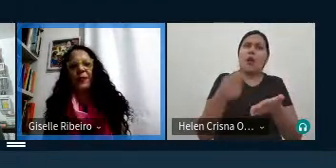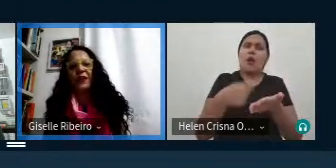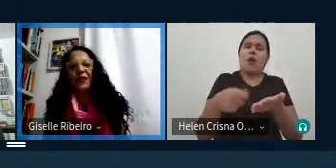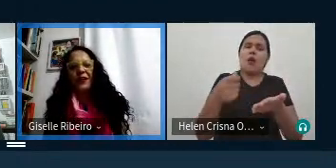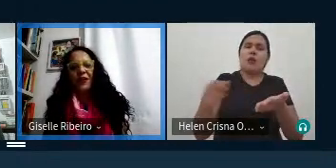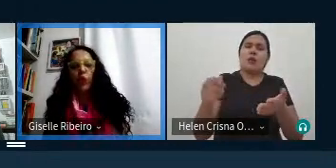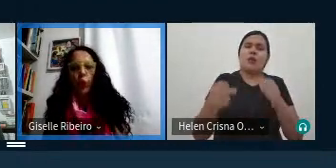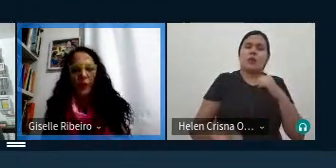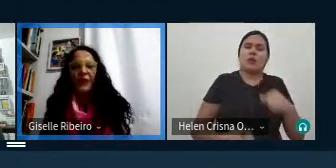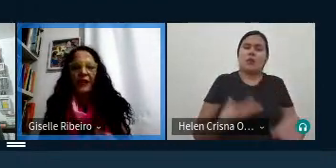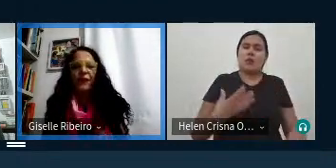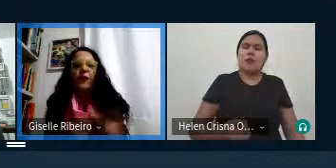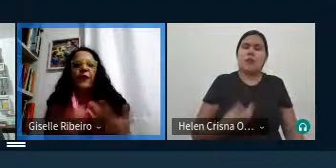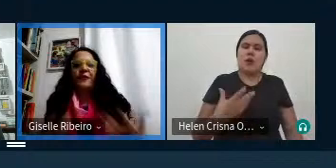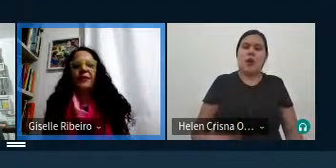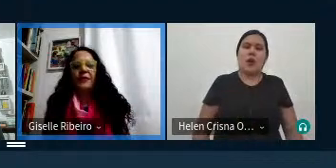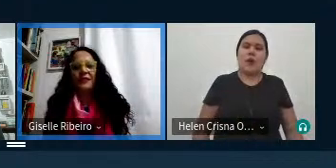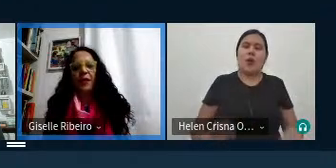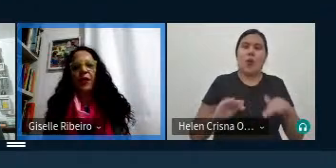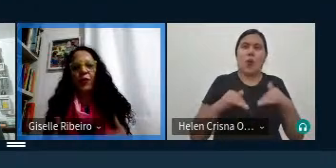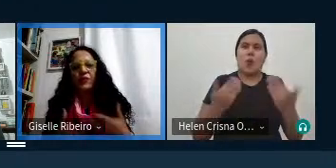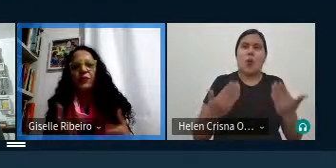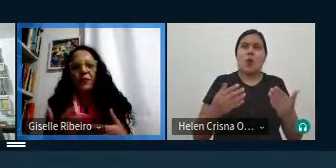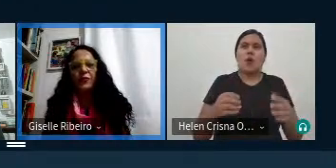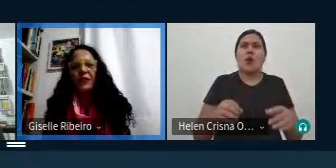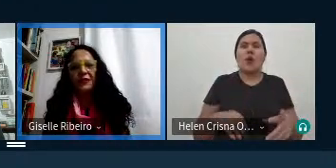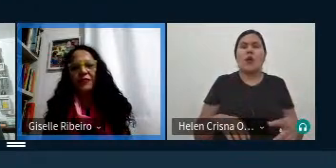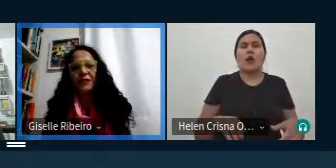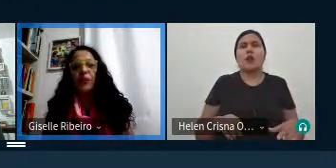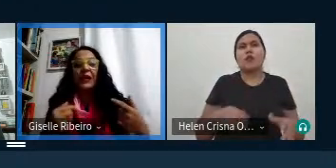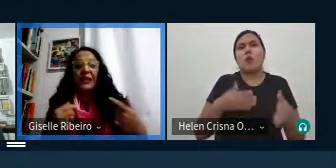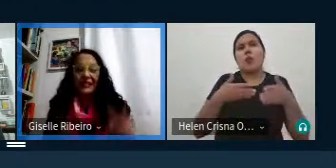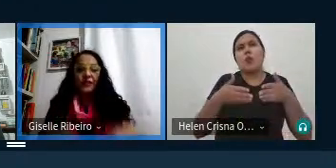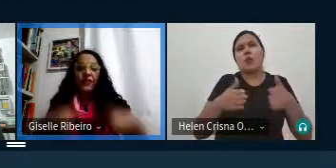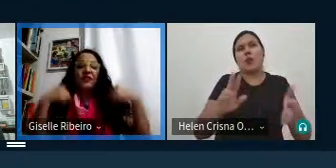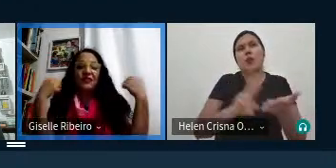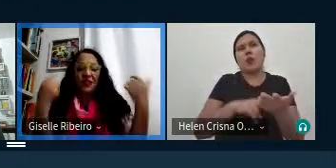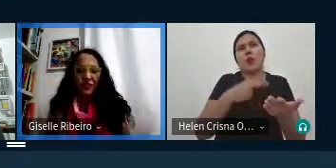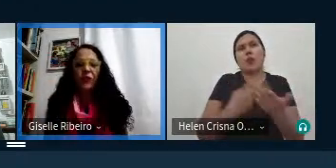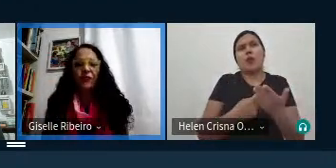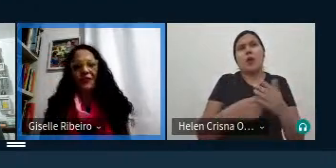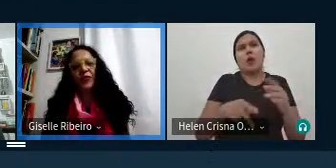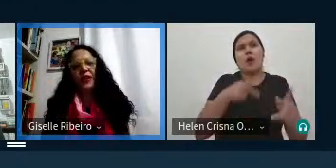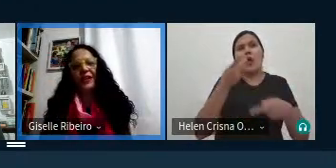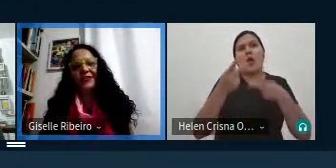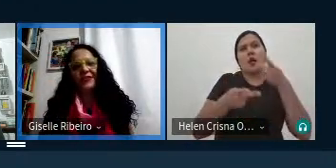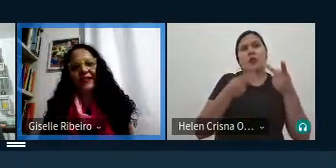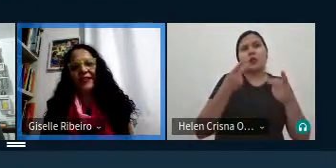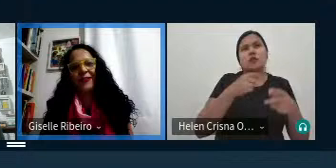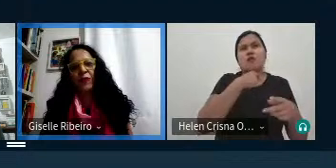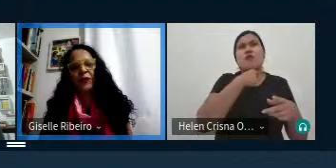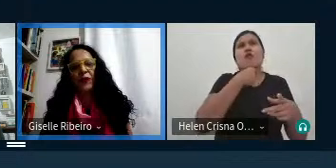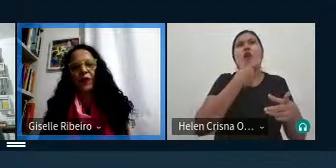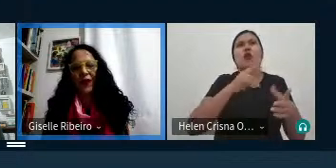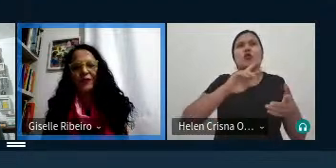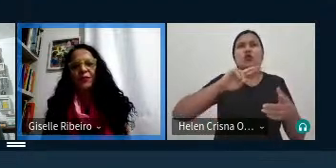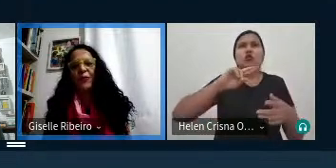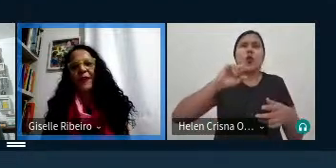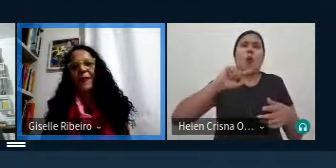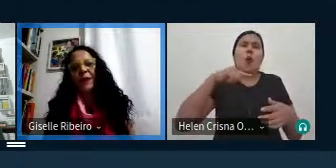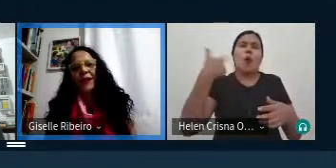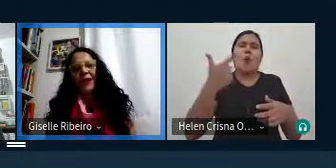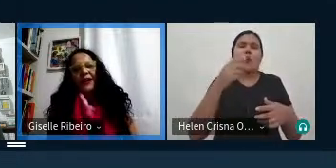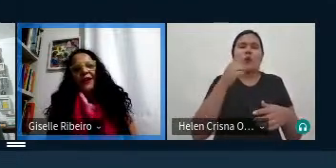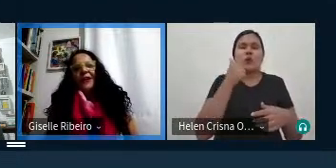poema e o quanto que ele foi também esse percurso mesmo da tradução das vozes das outras mulheres né então quando eu